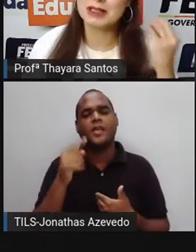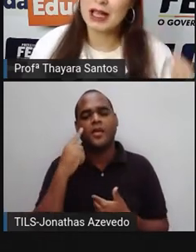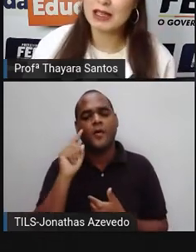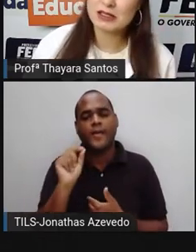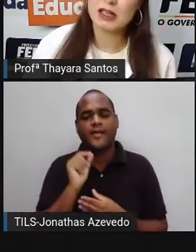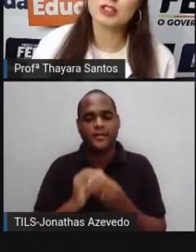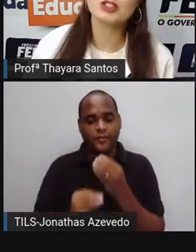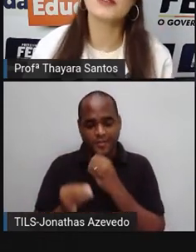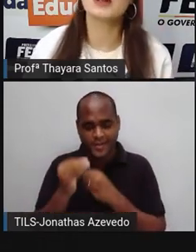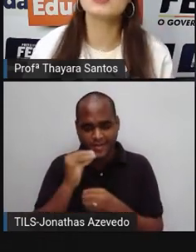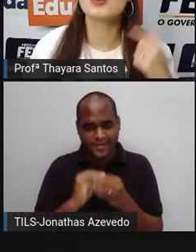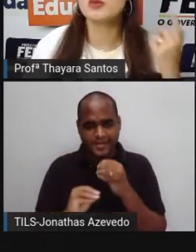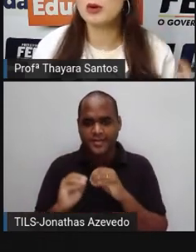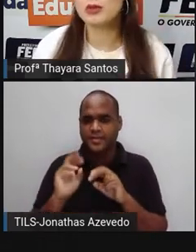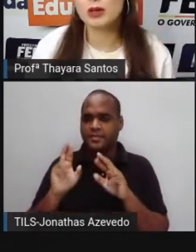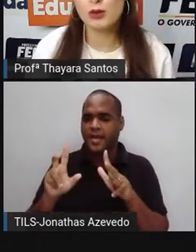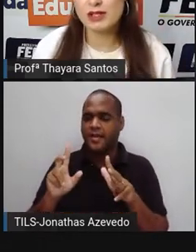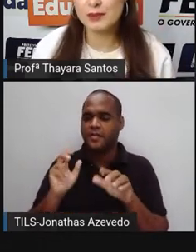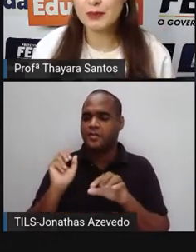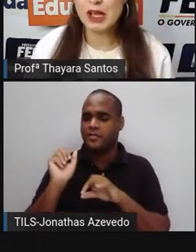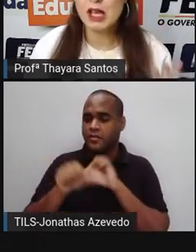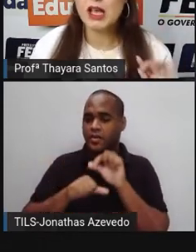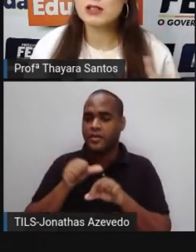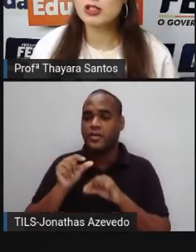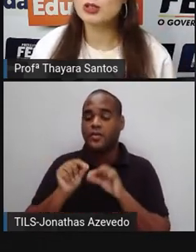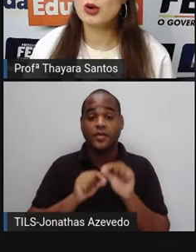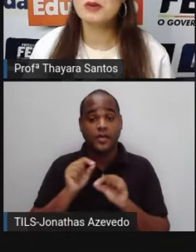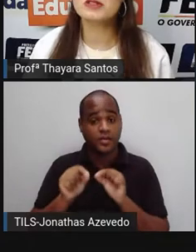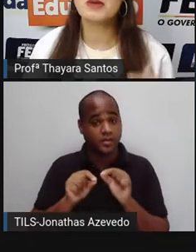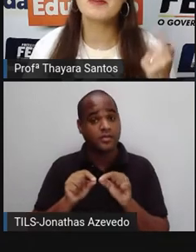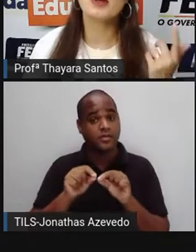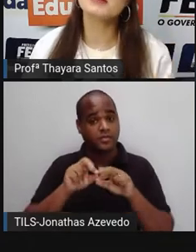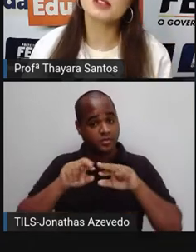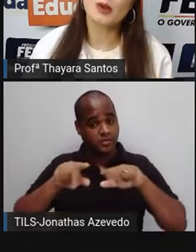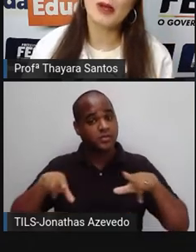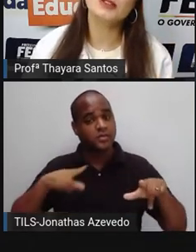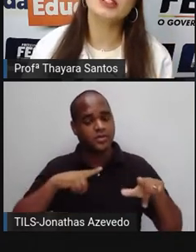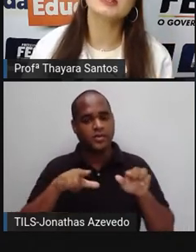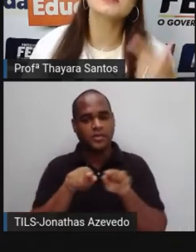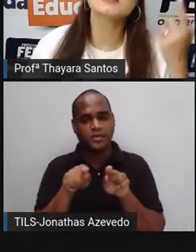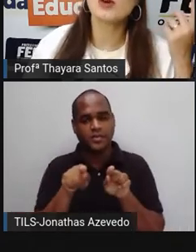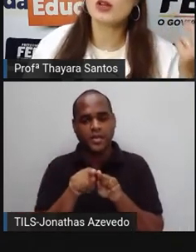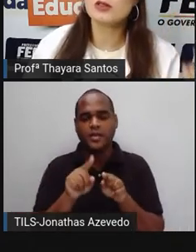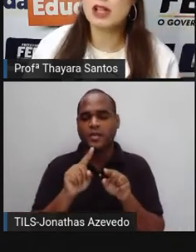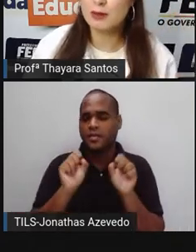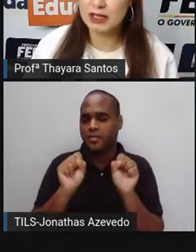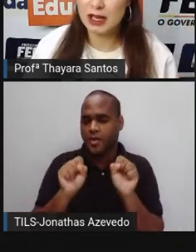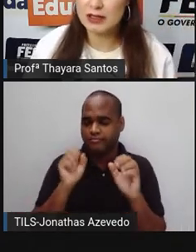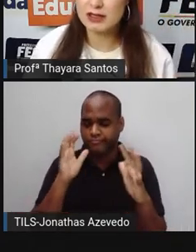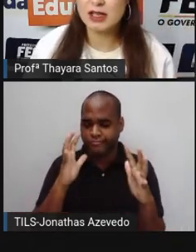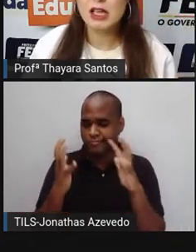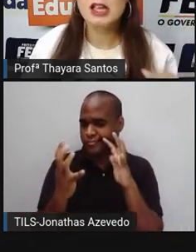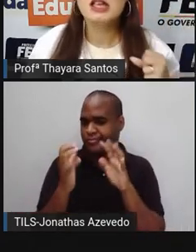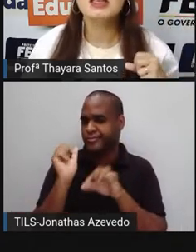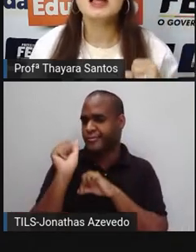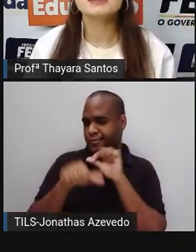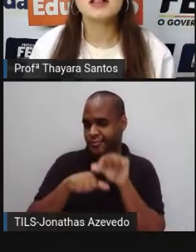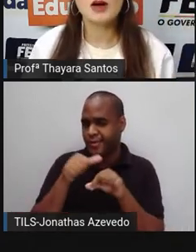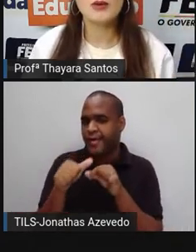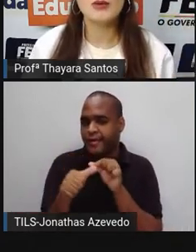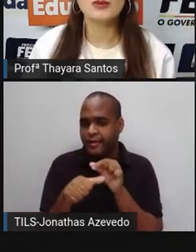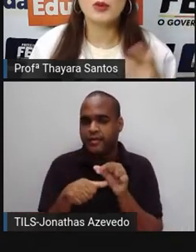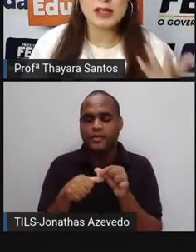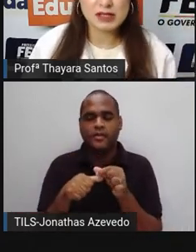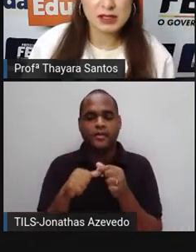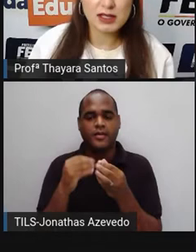alimentares, a gente tá falando sobre uma outra coisa. Esses distúrbios também podem ser chamados de transtornos alimentares. E eles